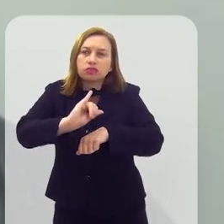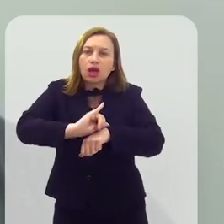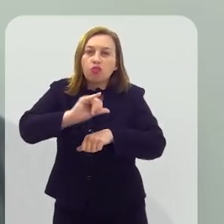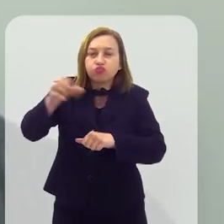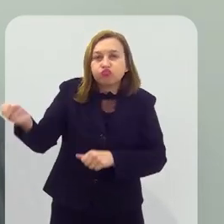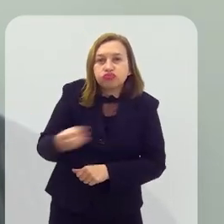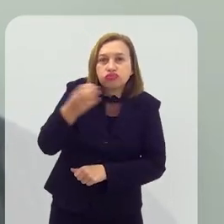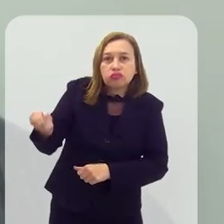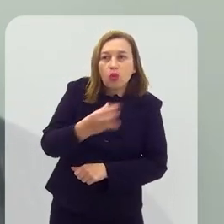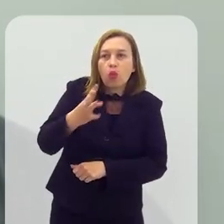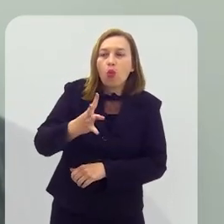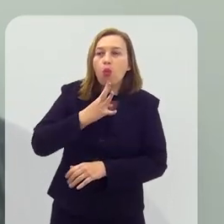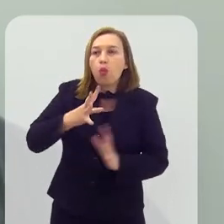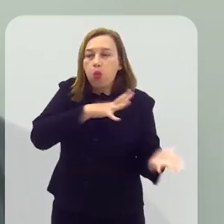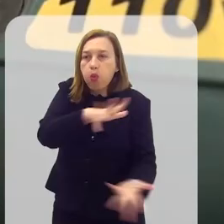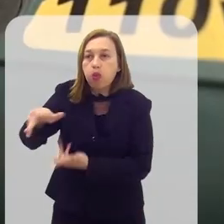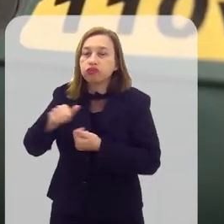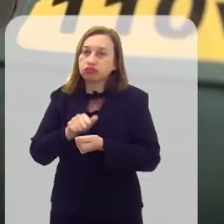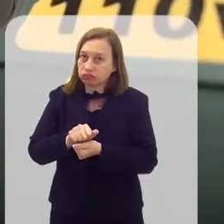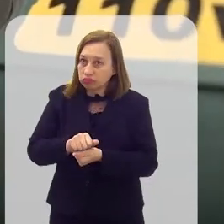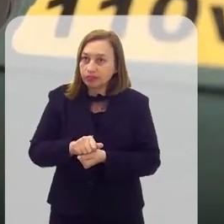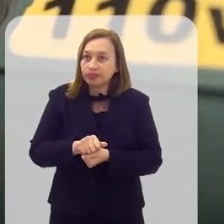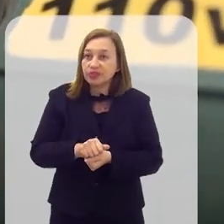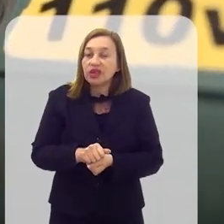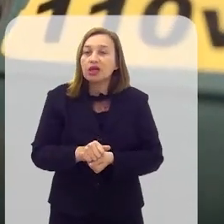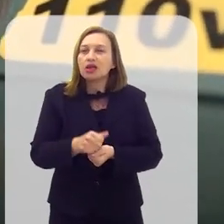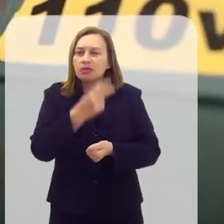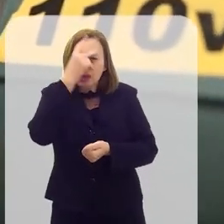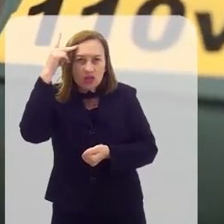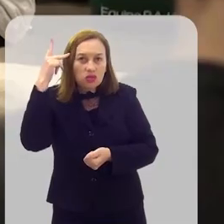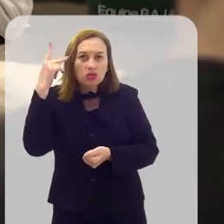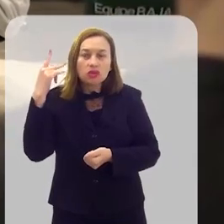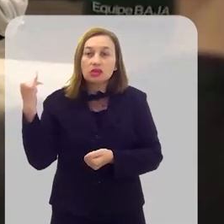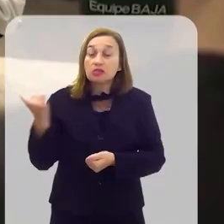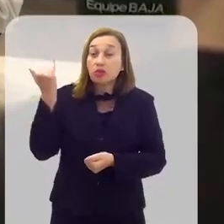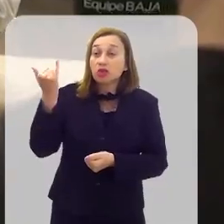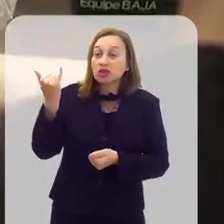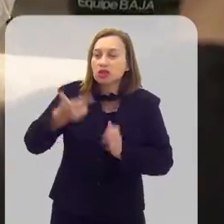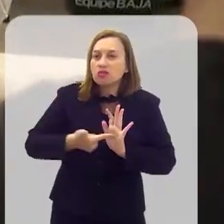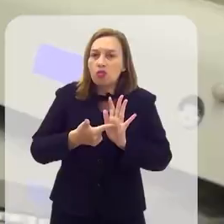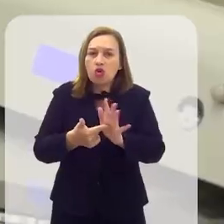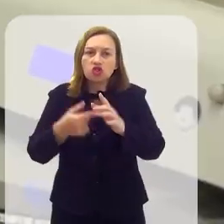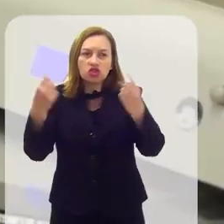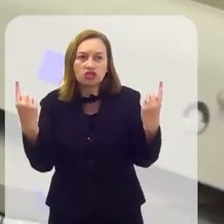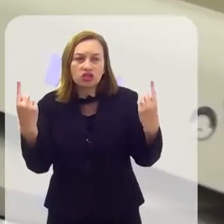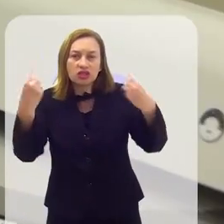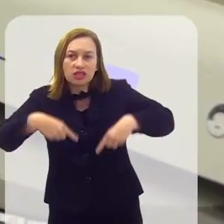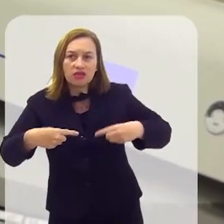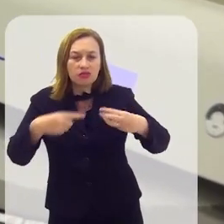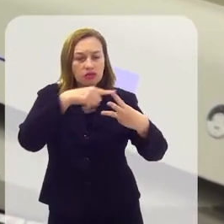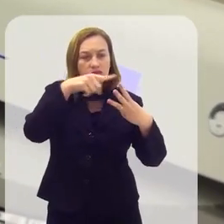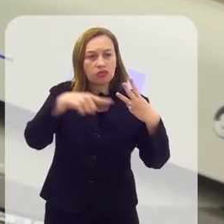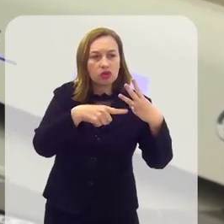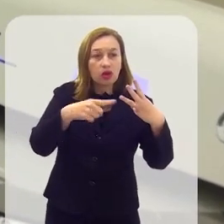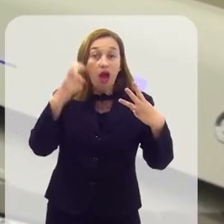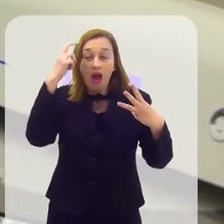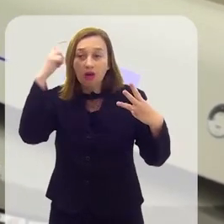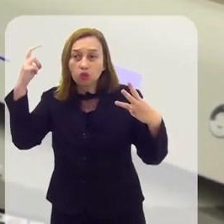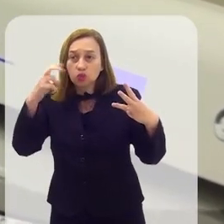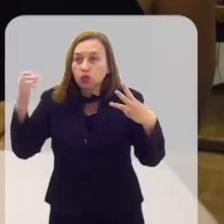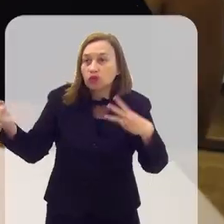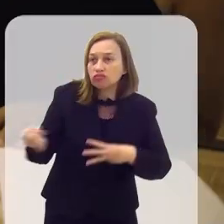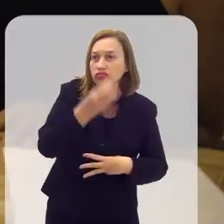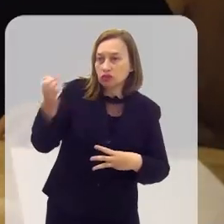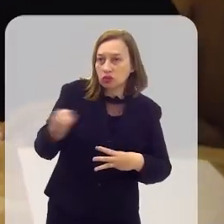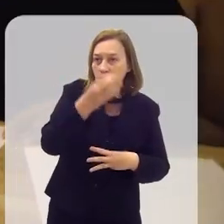de inovação reconhecida internacionalmente. Apesar disso, especialistas apontam três importantes desafios do setor. A